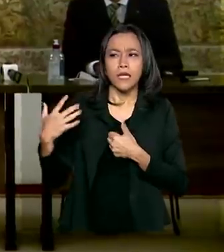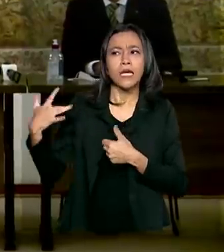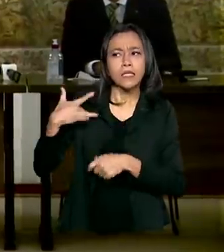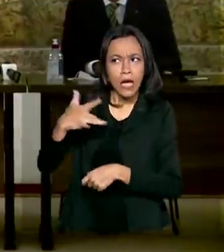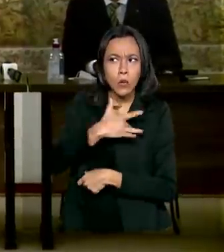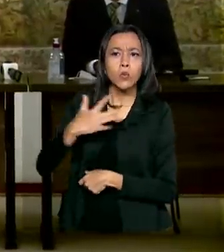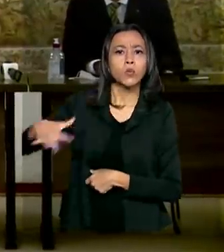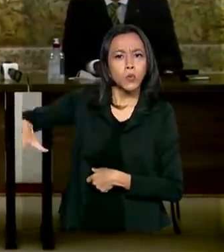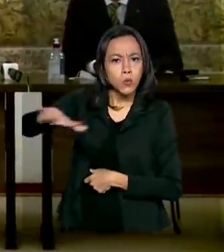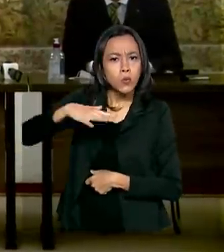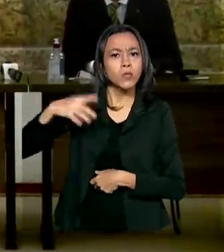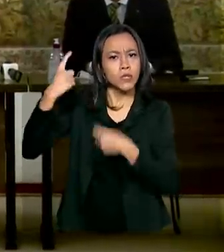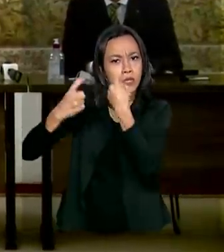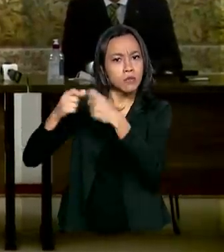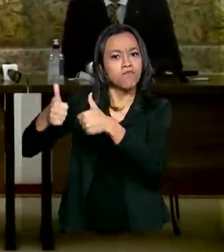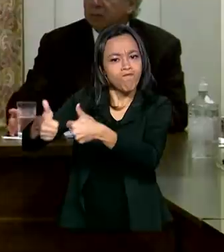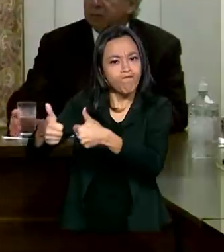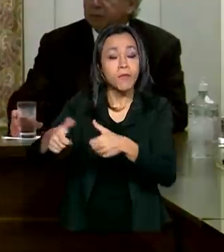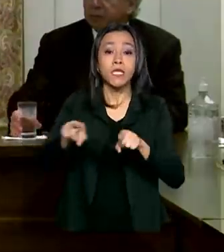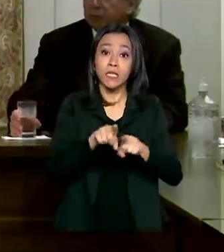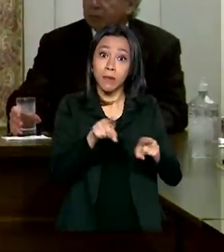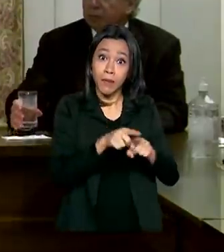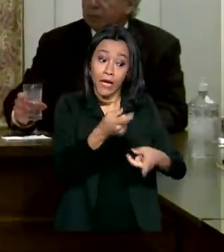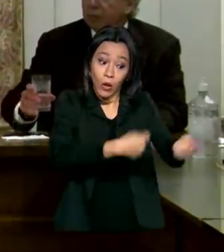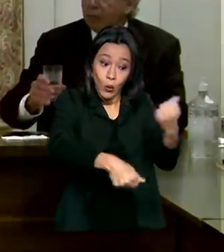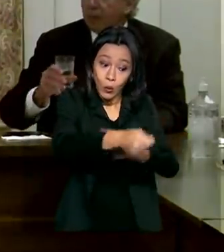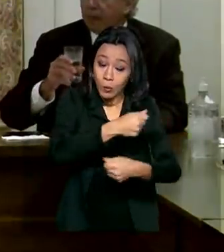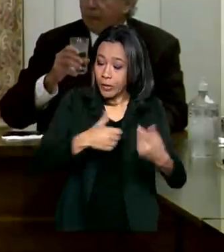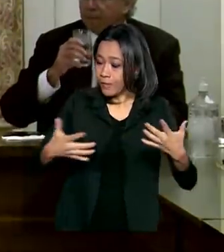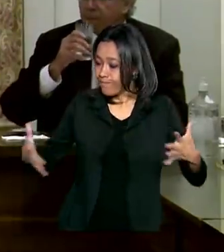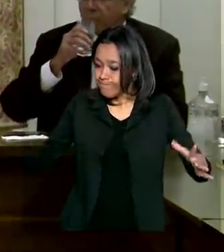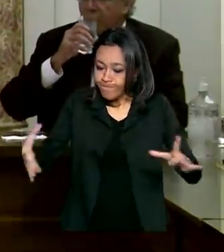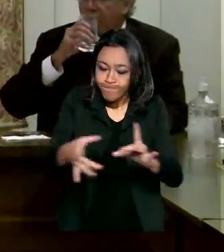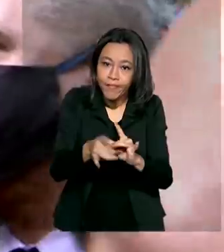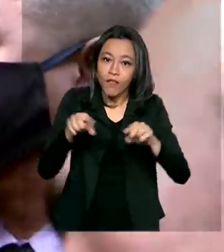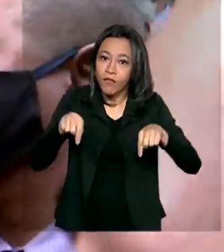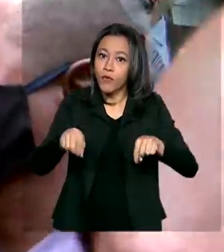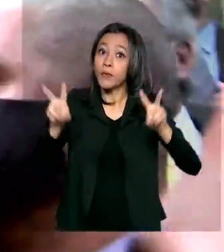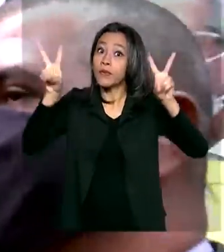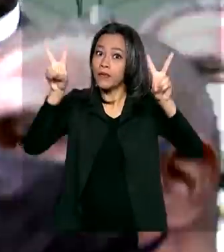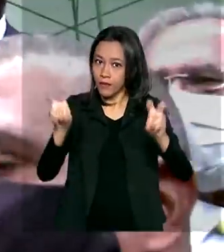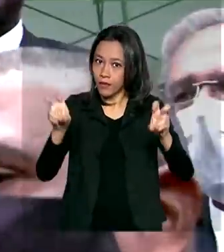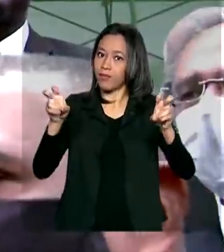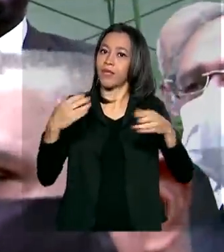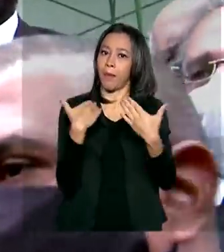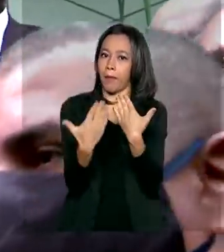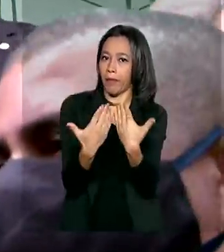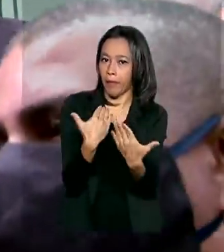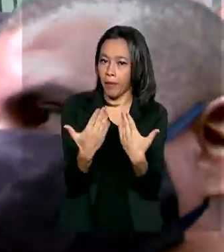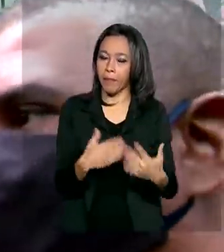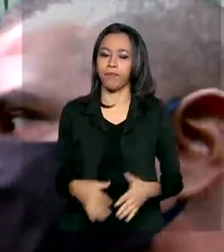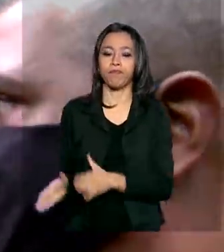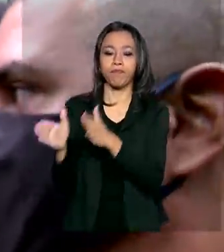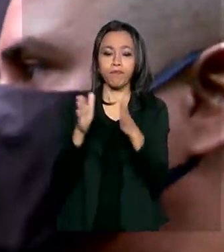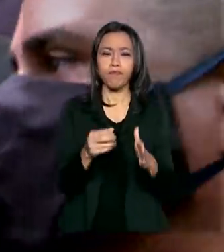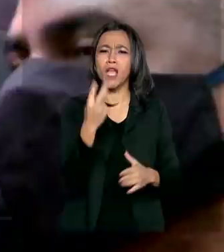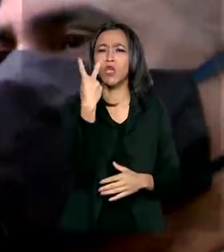reativação da economia durante a pandemia do coronavírus fez parte das conversas. Há dois meses eu venho falando